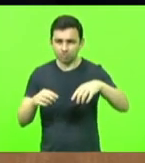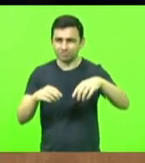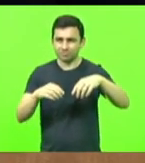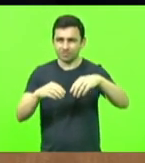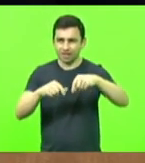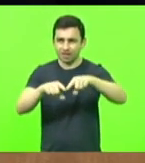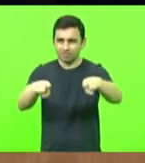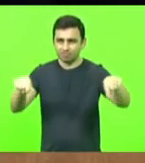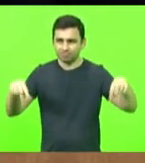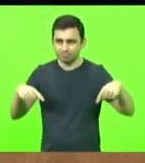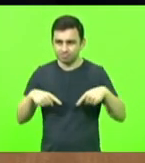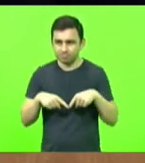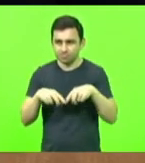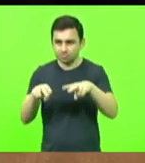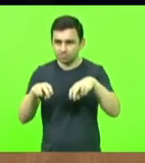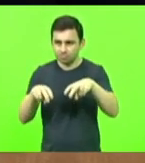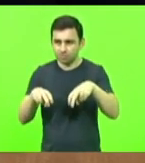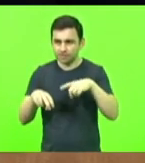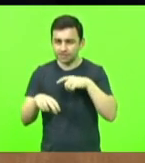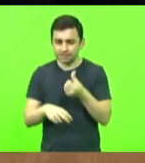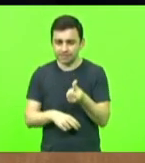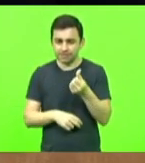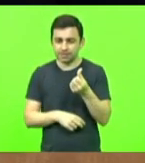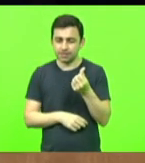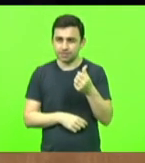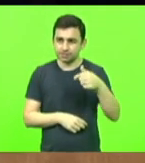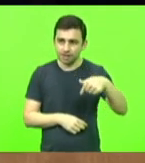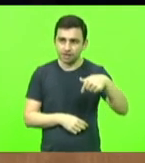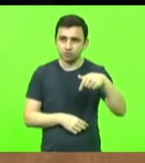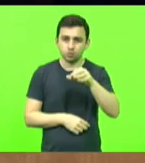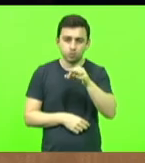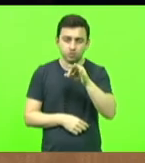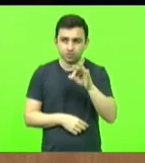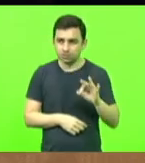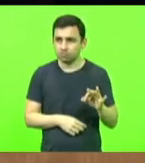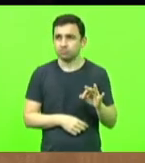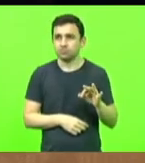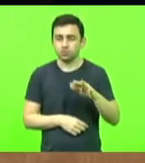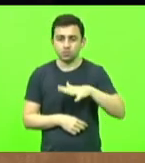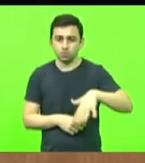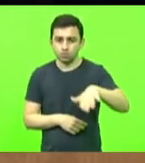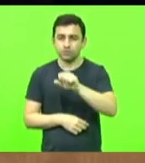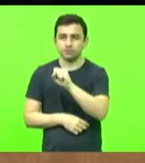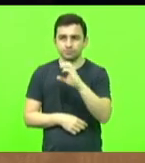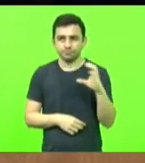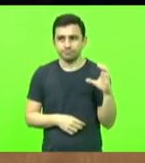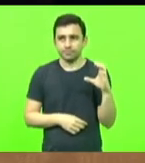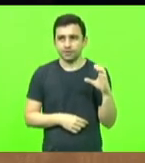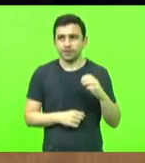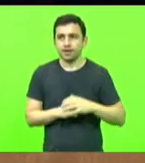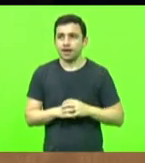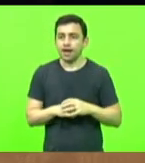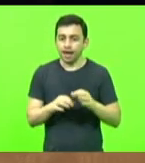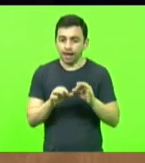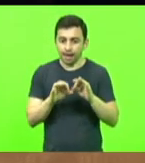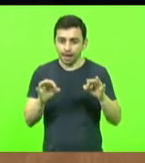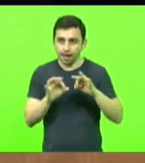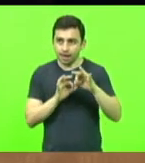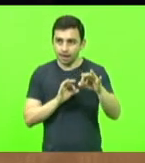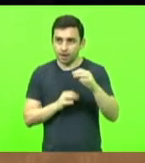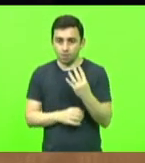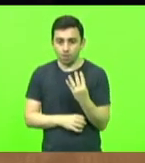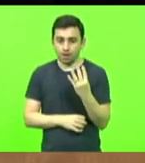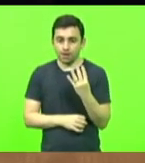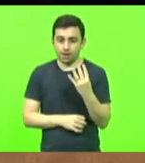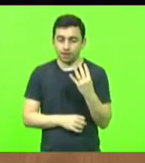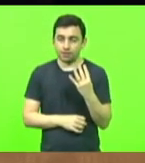67,3% do território catarinense. Dessa área, 40,4%